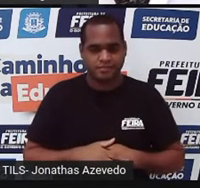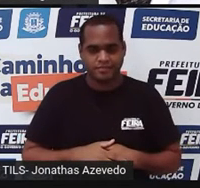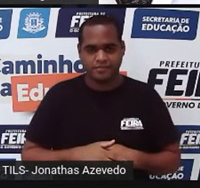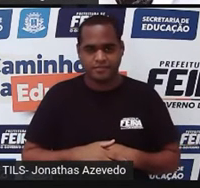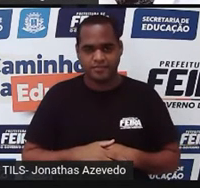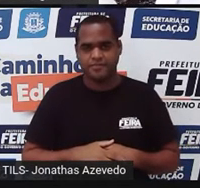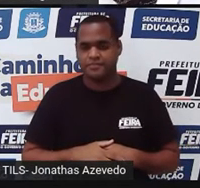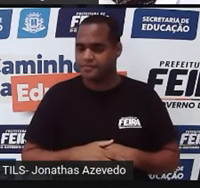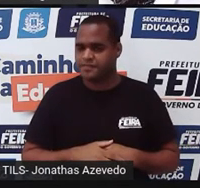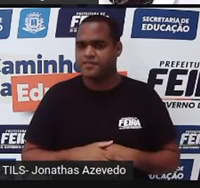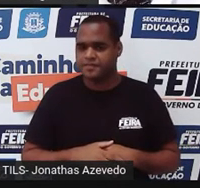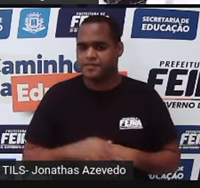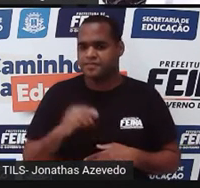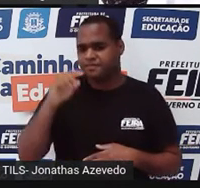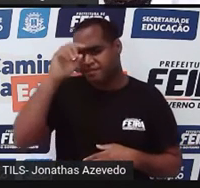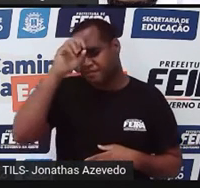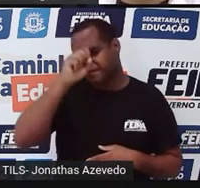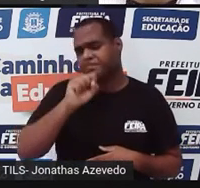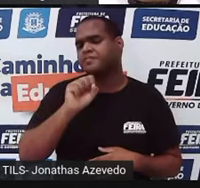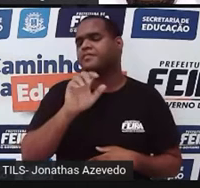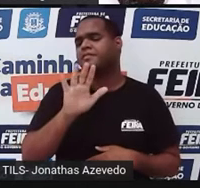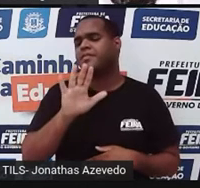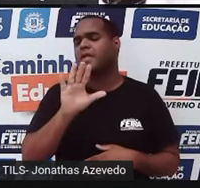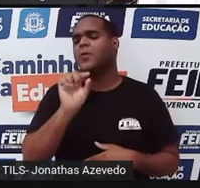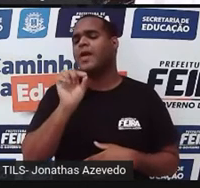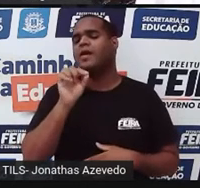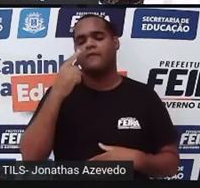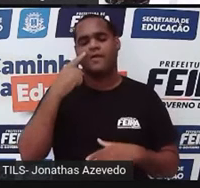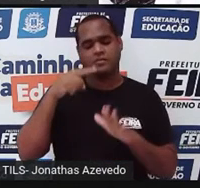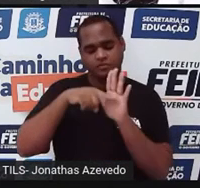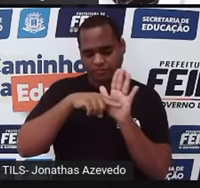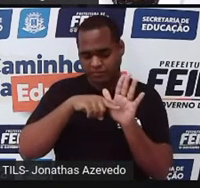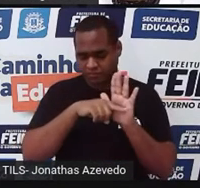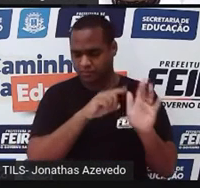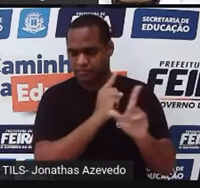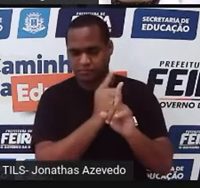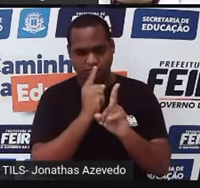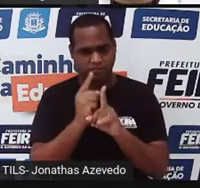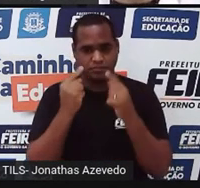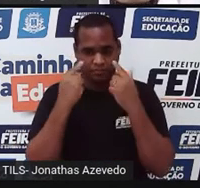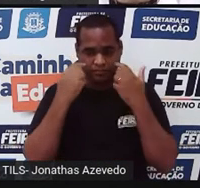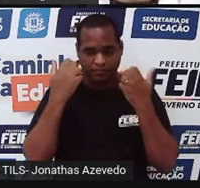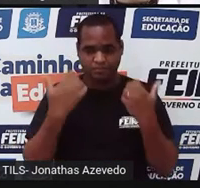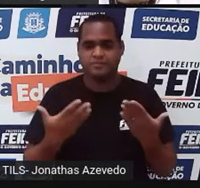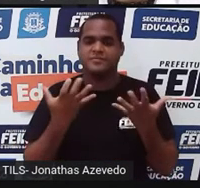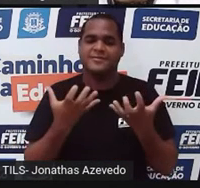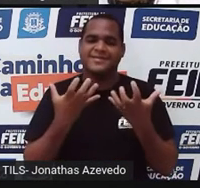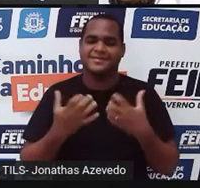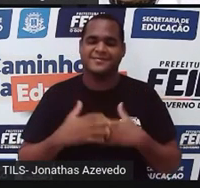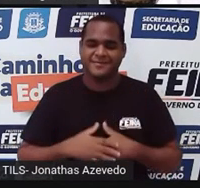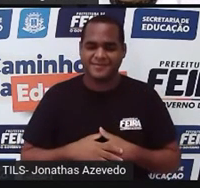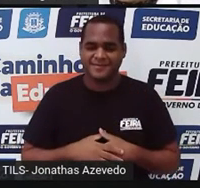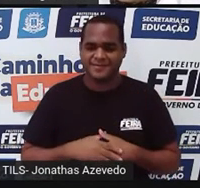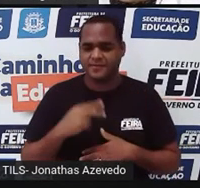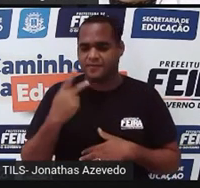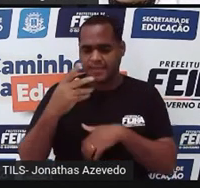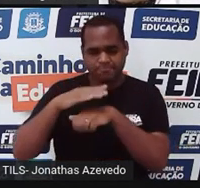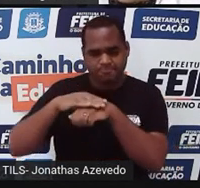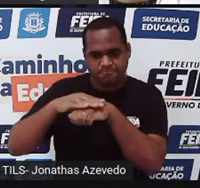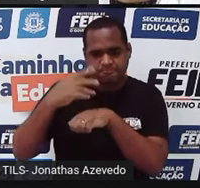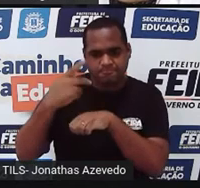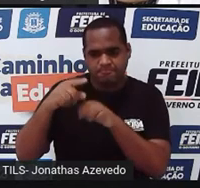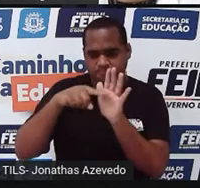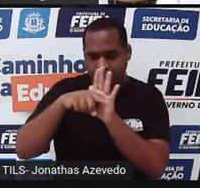Então, vamos assim. Vamos aprender, mas vamos aprender investigando. Olha só, eu queria fazer essa proposta para você. Não é? Investigar é uma